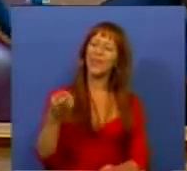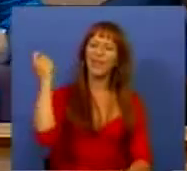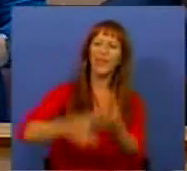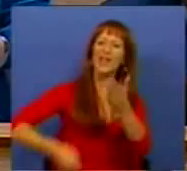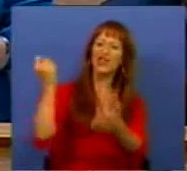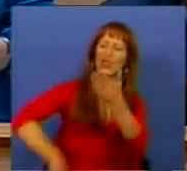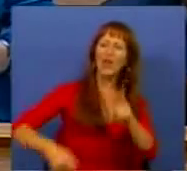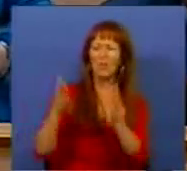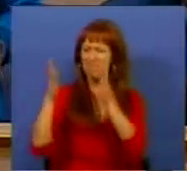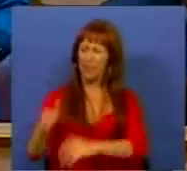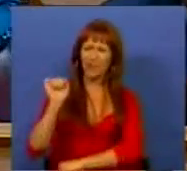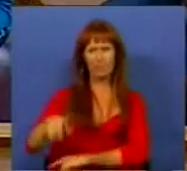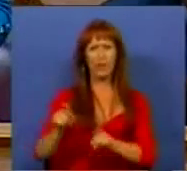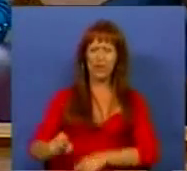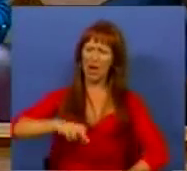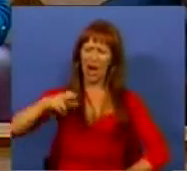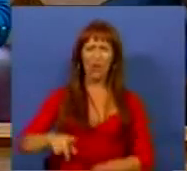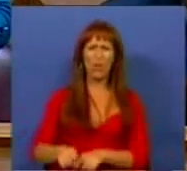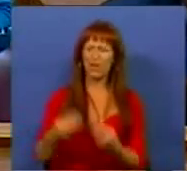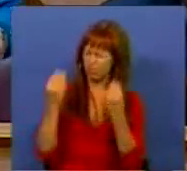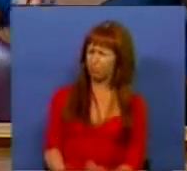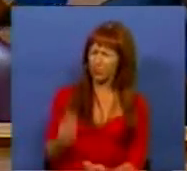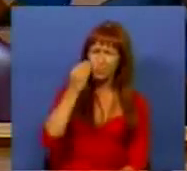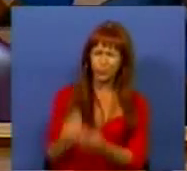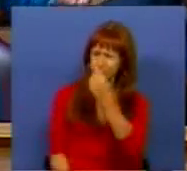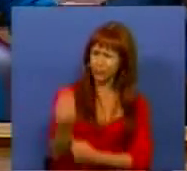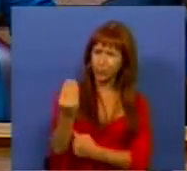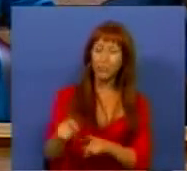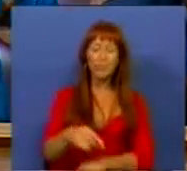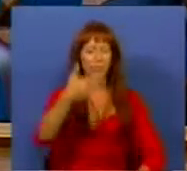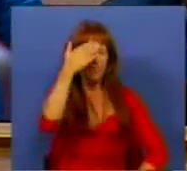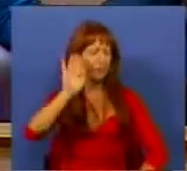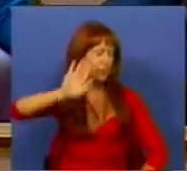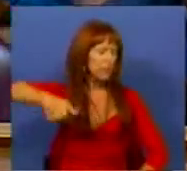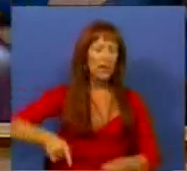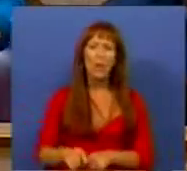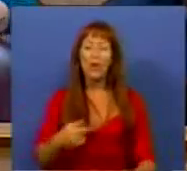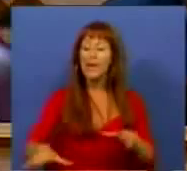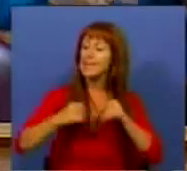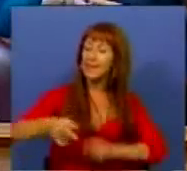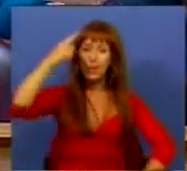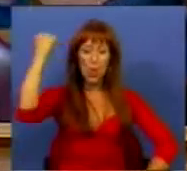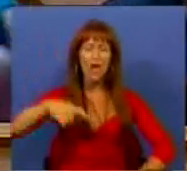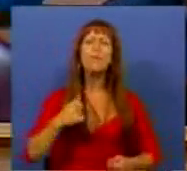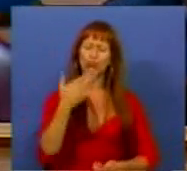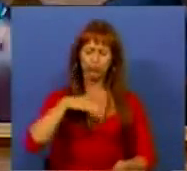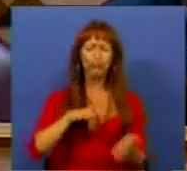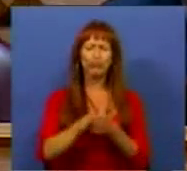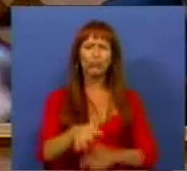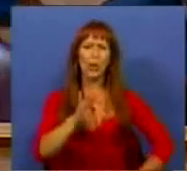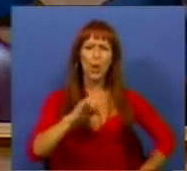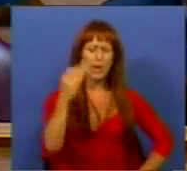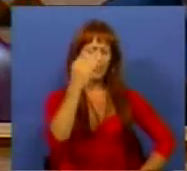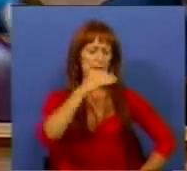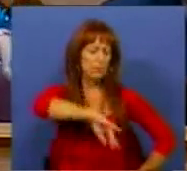taxar parcialmente o enriquecimento injustificado, fechando os olhos e aceitando que o crime compensa em 40%,